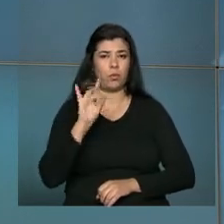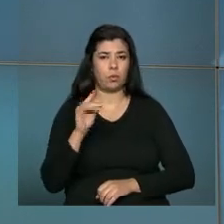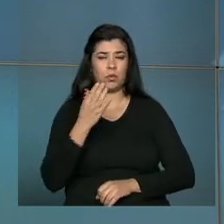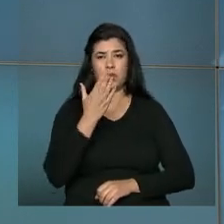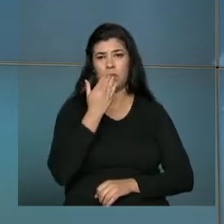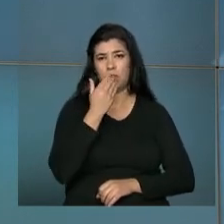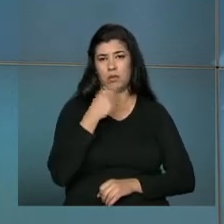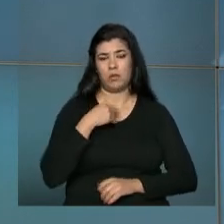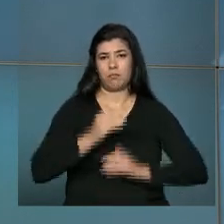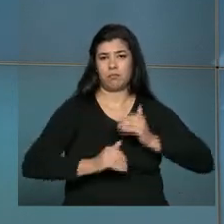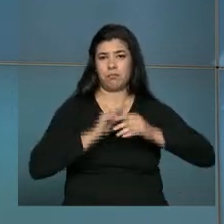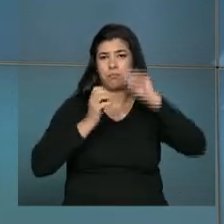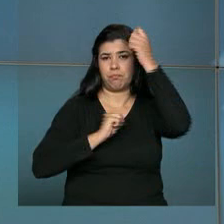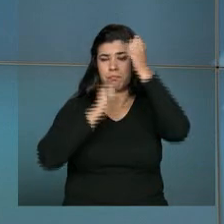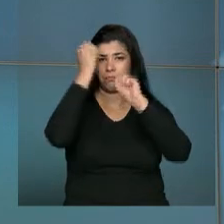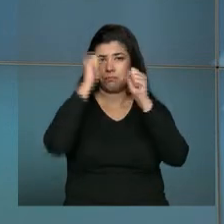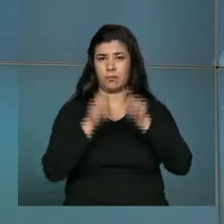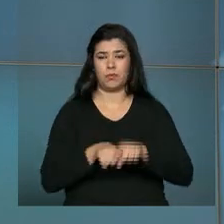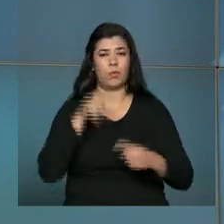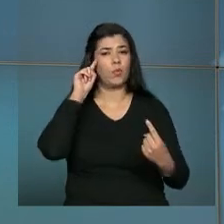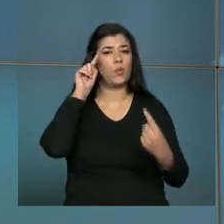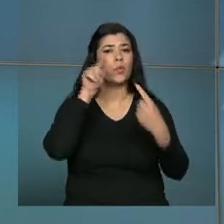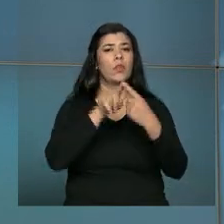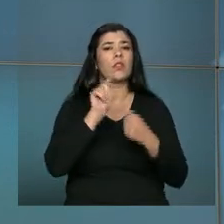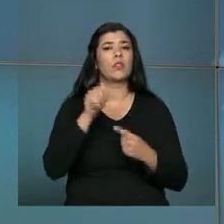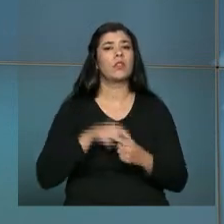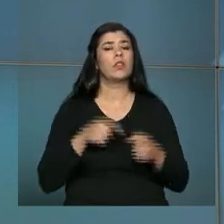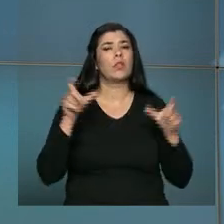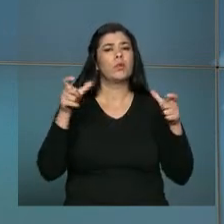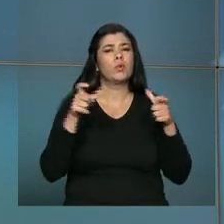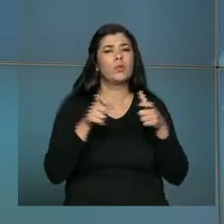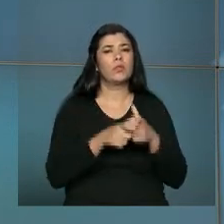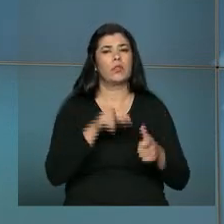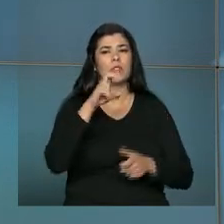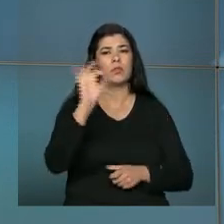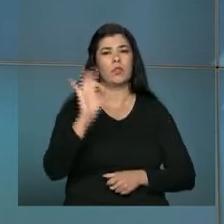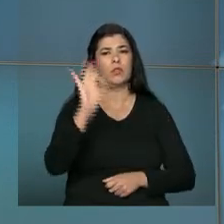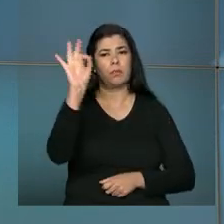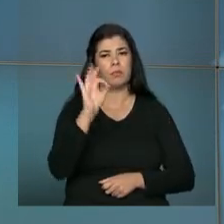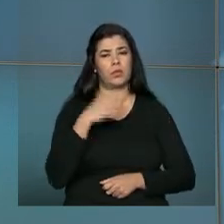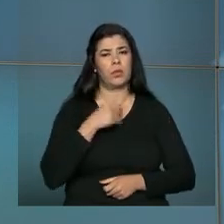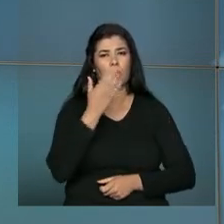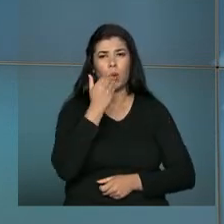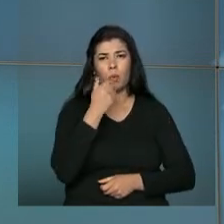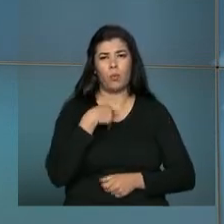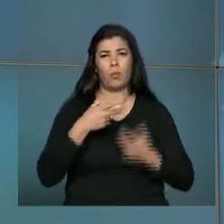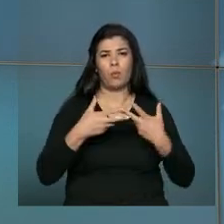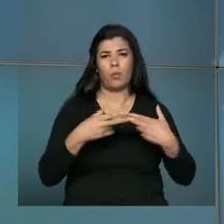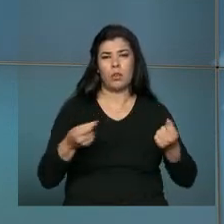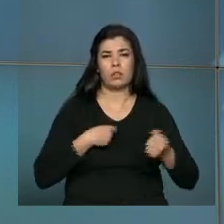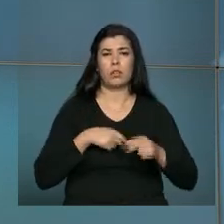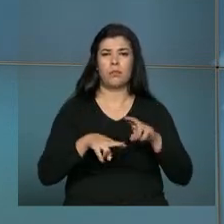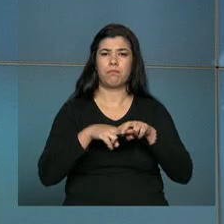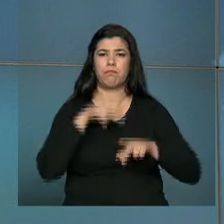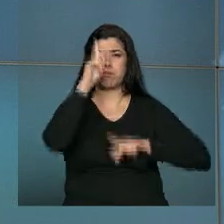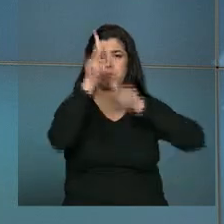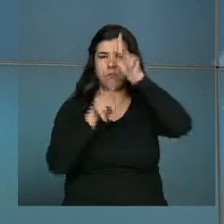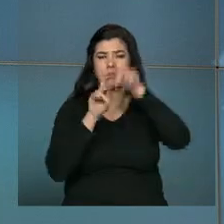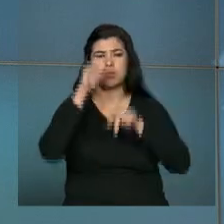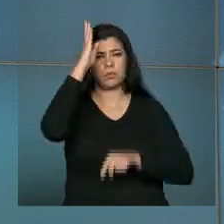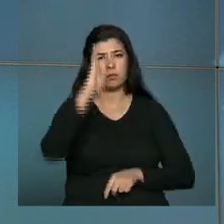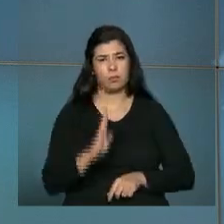em Alimentos Processados. A intenção é reduzir em mais de 50% o consumo de sal pela população